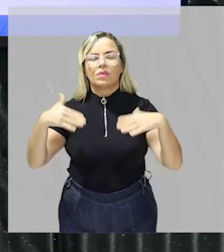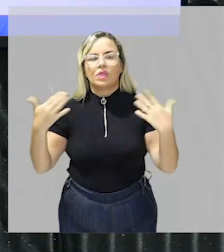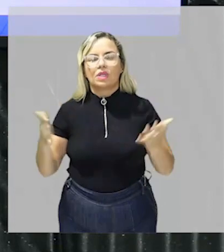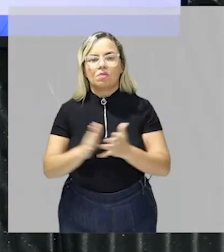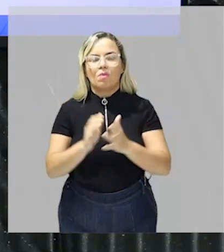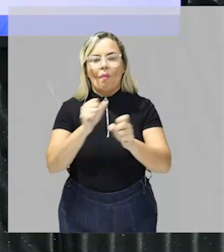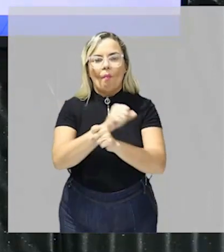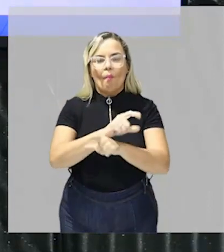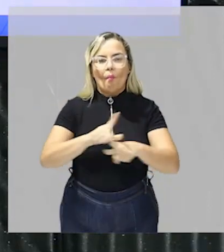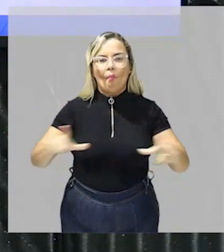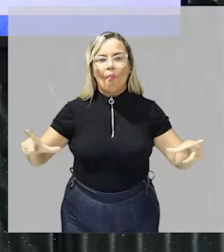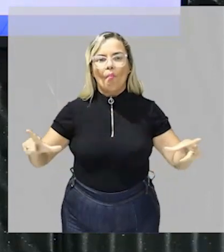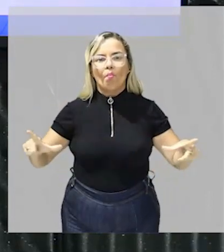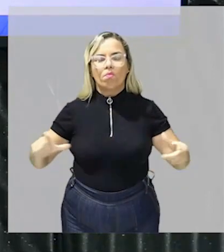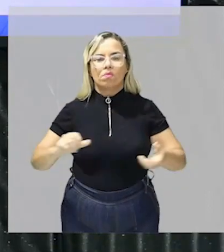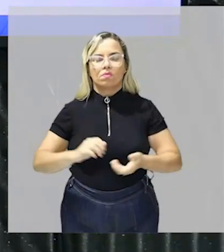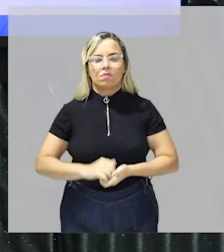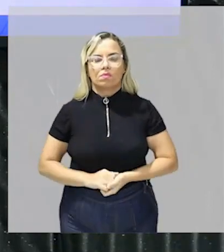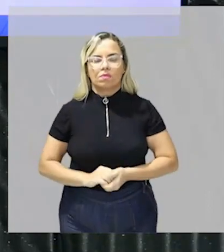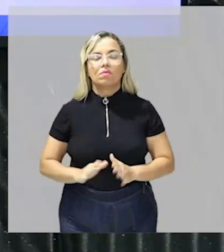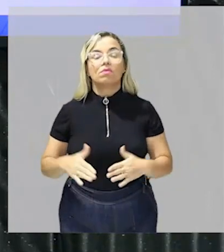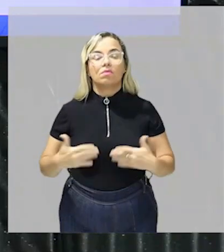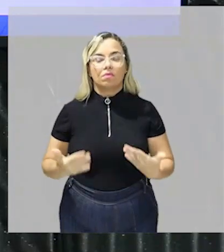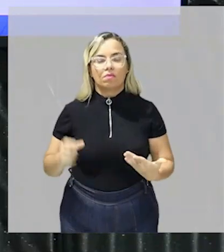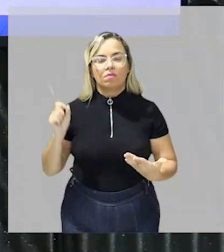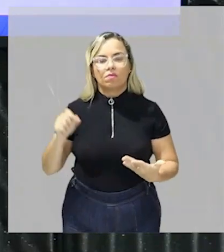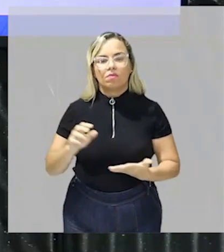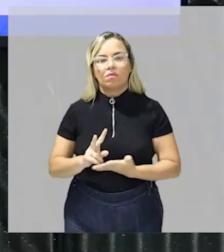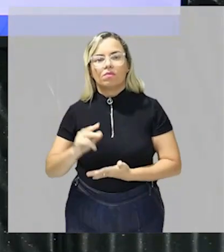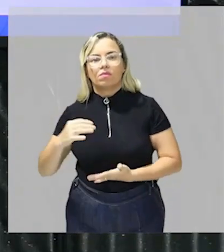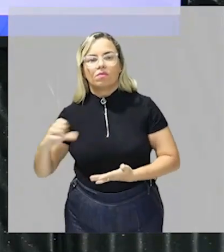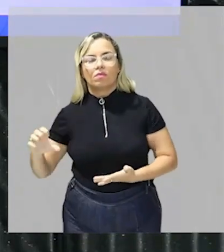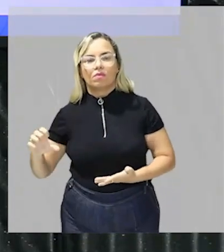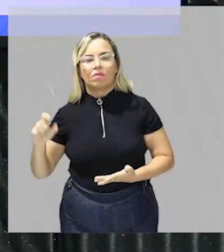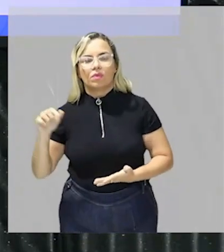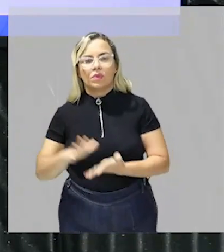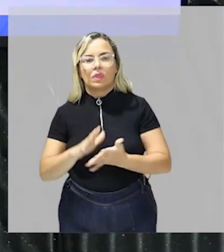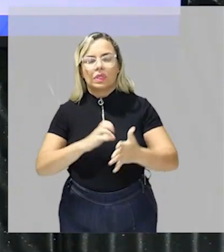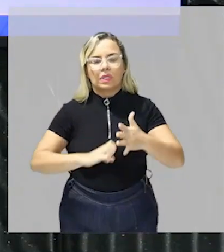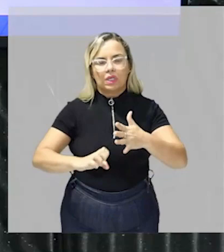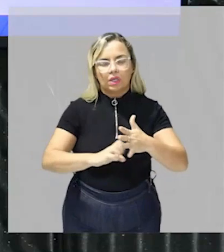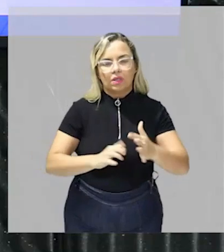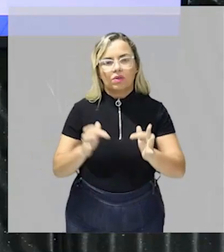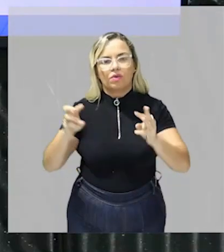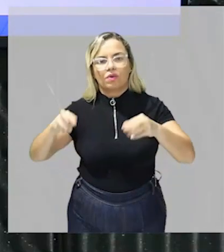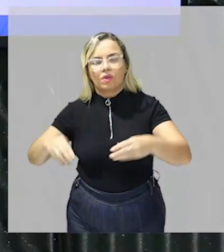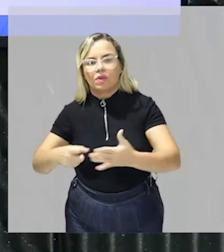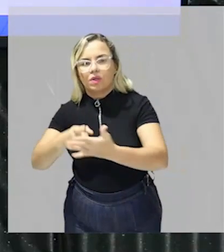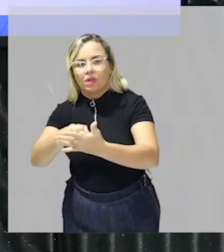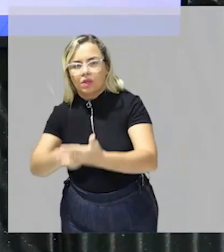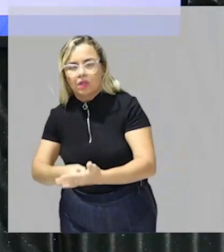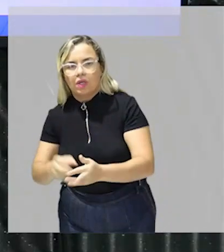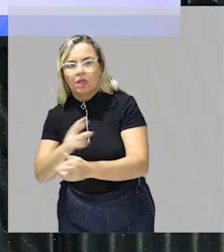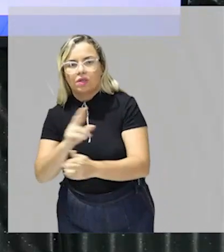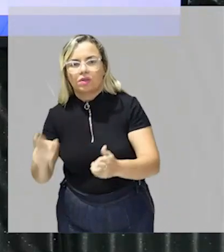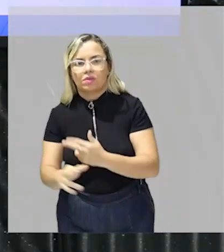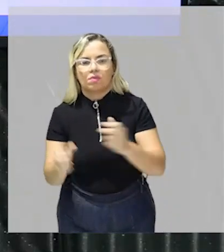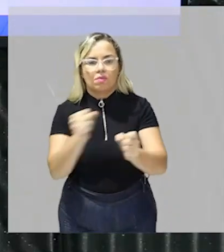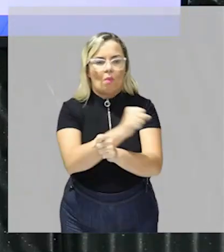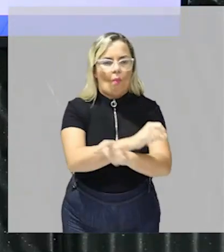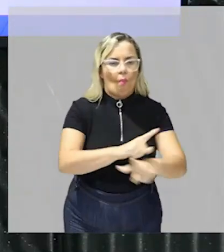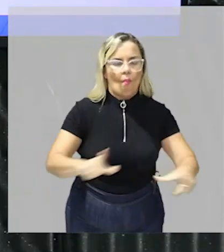limpeza né gente então a vice-presidente fala bem no final do texto a respeito da limpeza